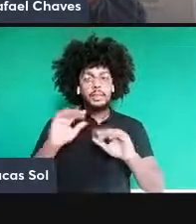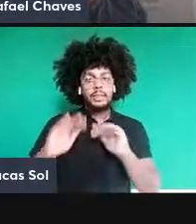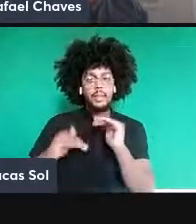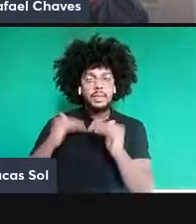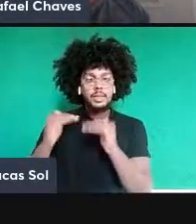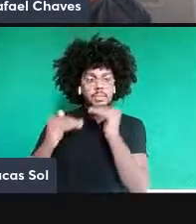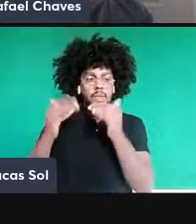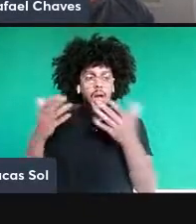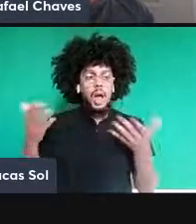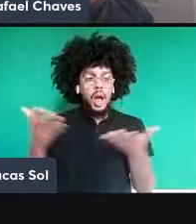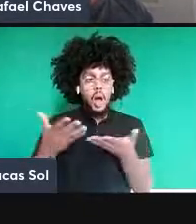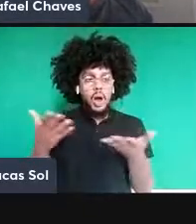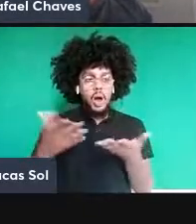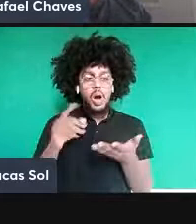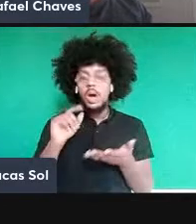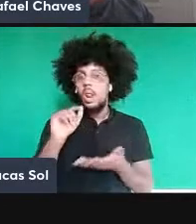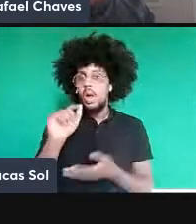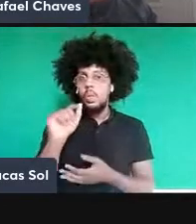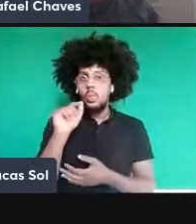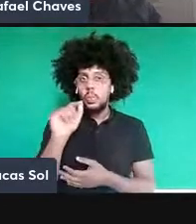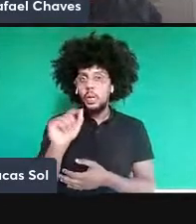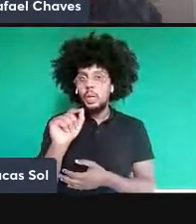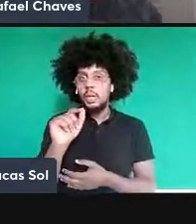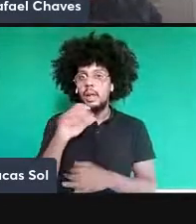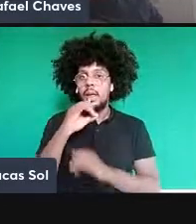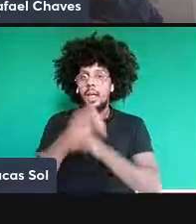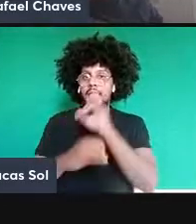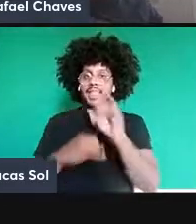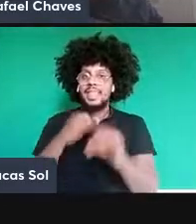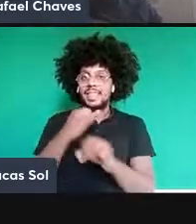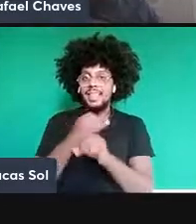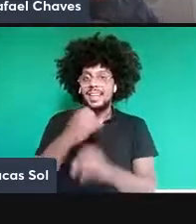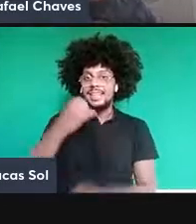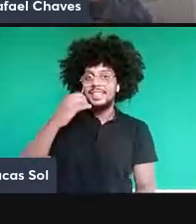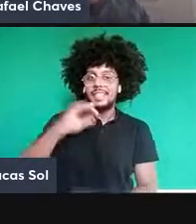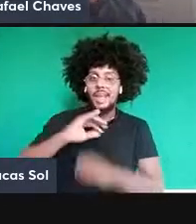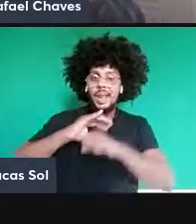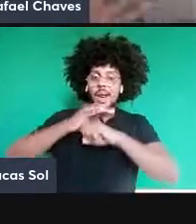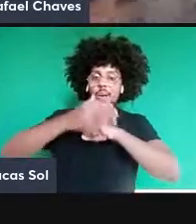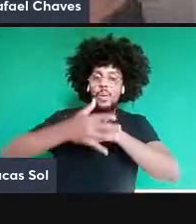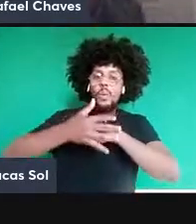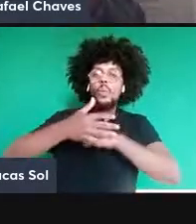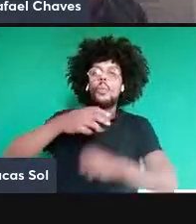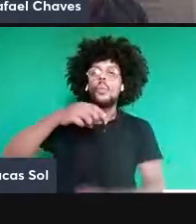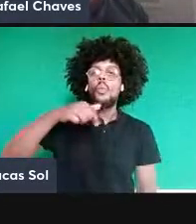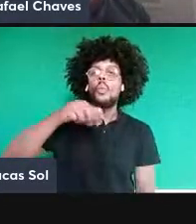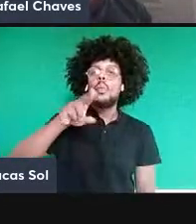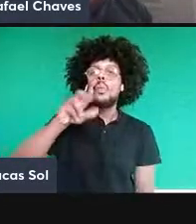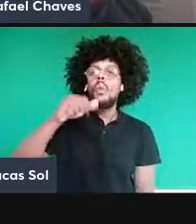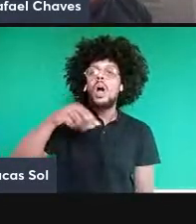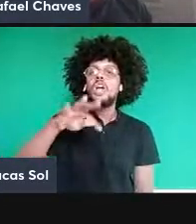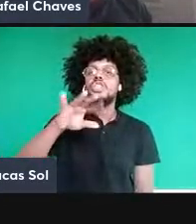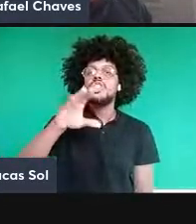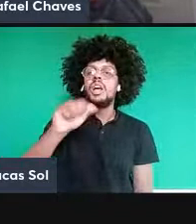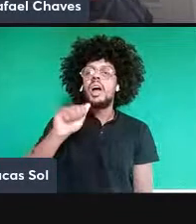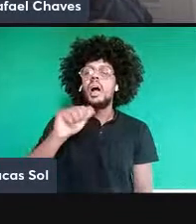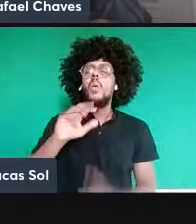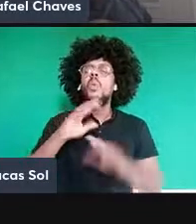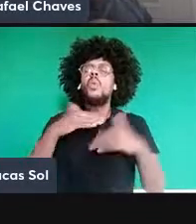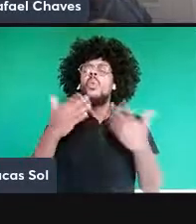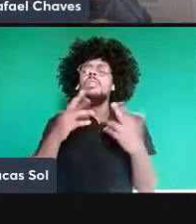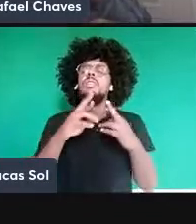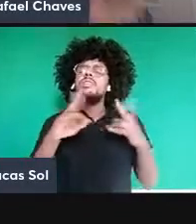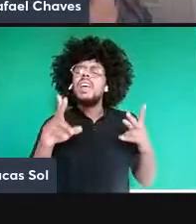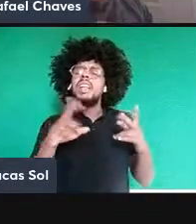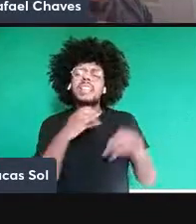chamada internet quântica. Qual que a diferença da internet quântica para a internet clássica que a gente tem atualmente? Bom, a